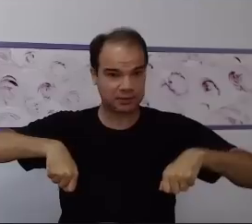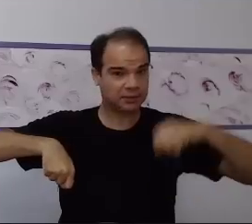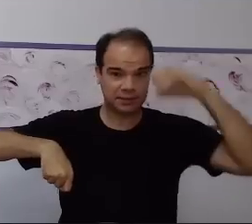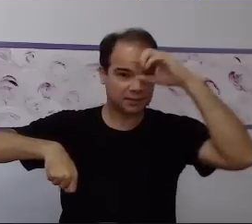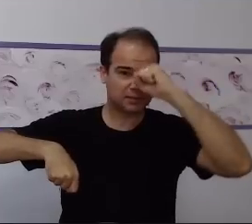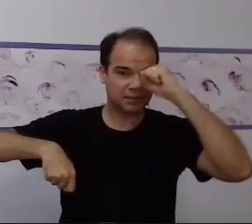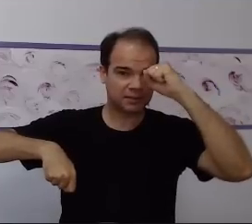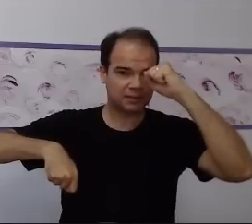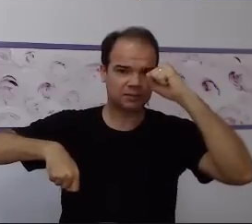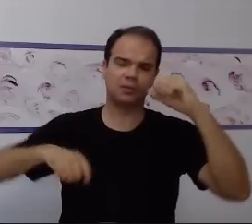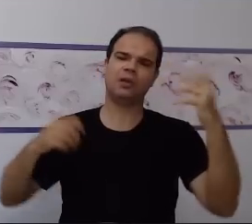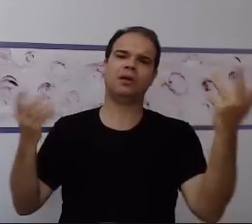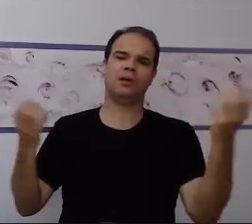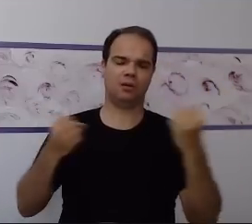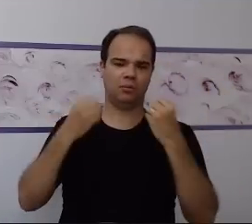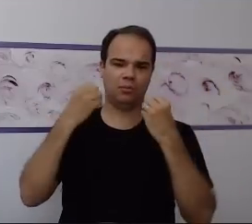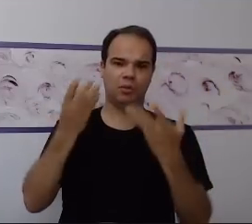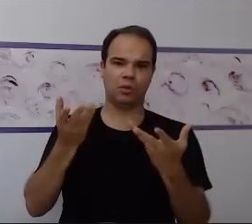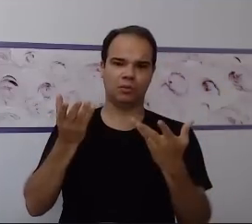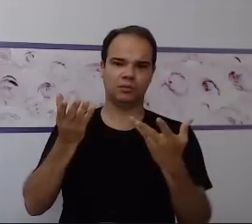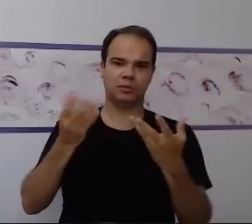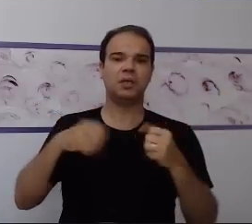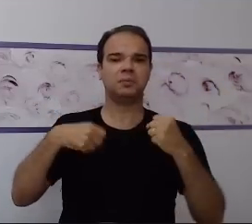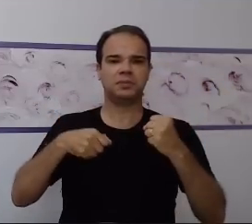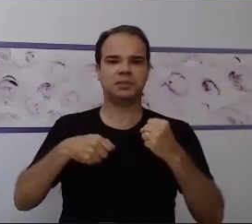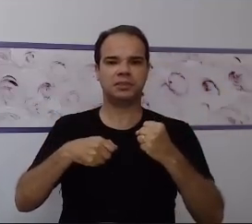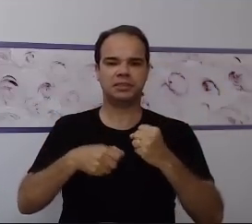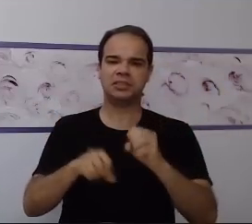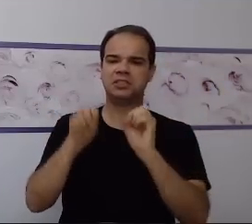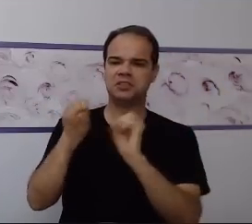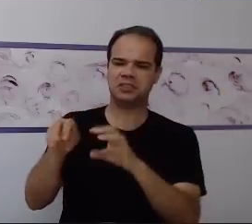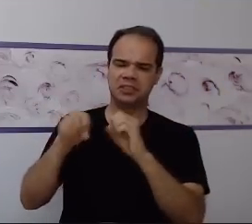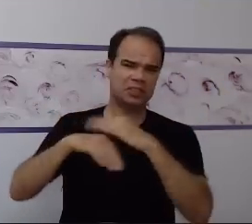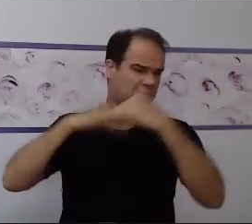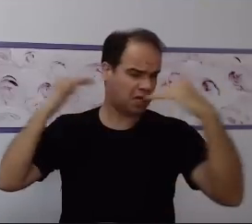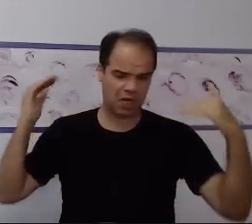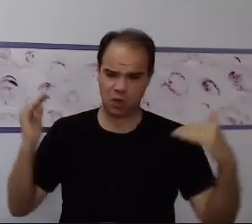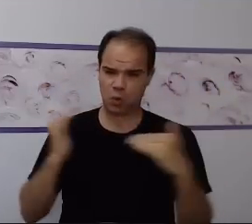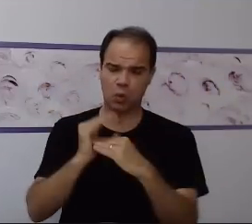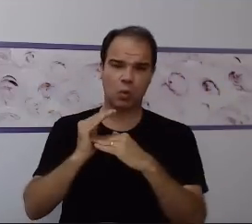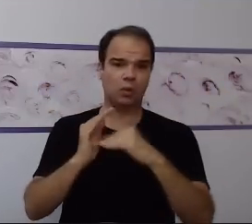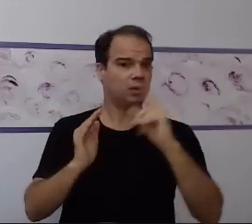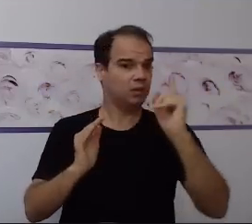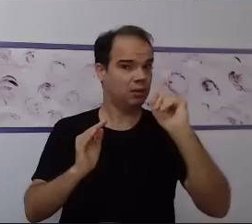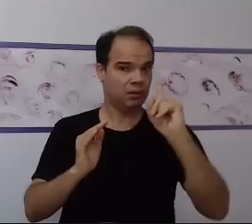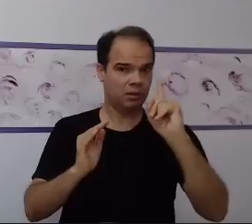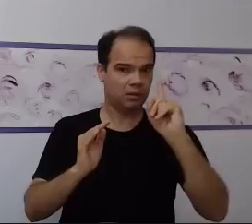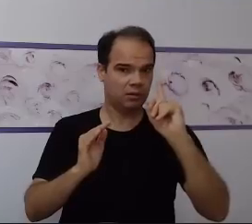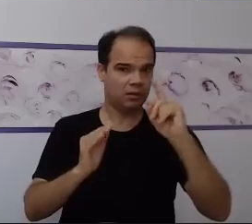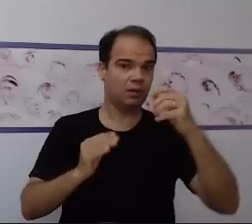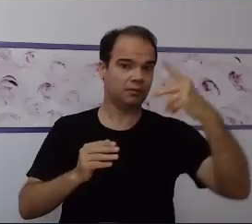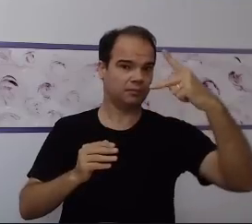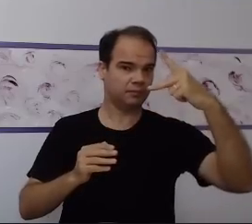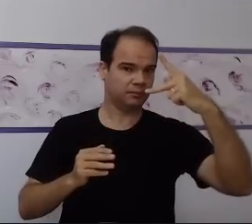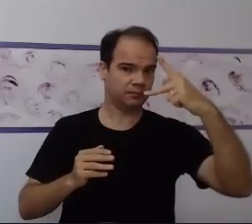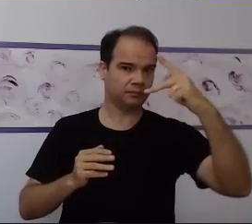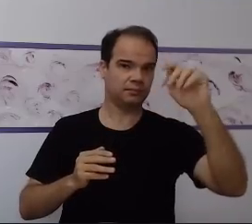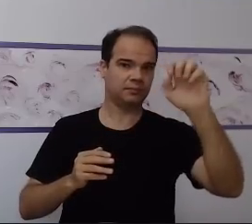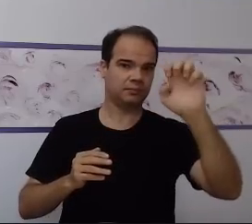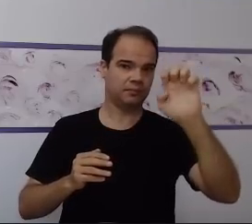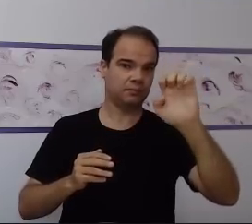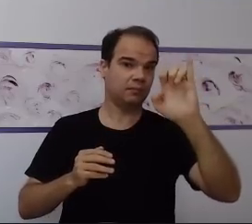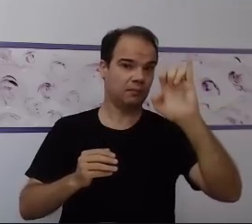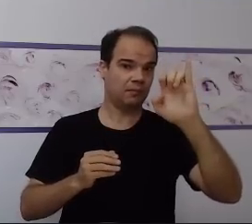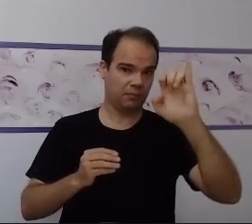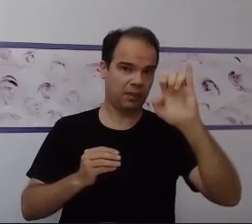Então, você não tem que se ater ao conteúdo do ano, você tem que se ater ao que foi planejado para o indivíduo. E isso é bem